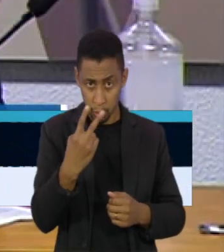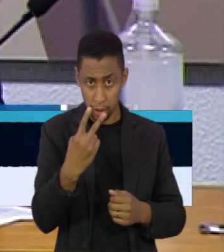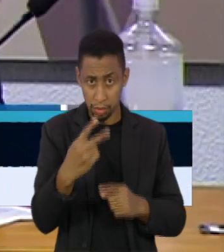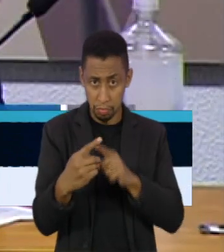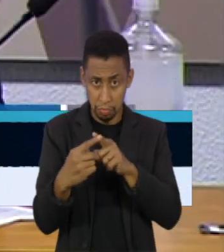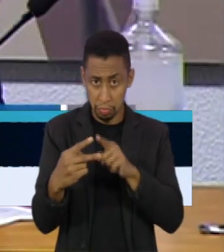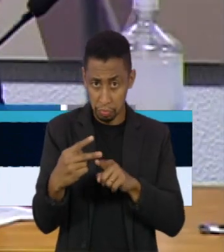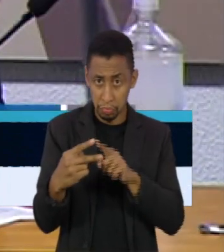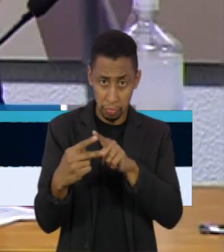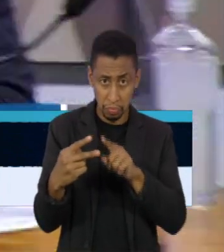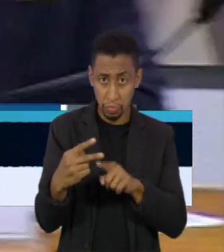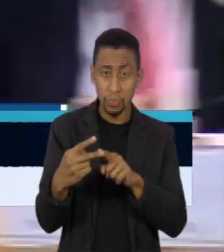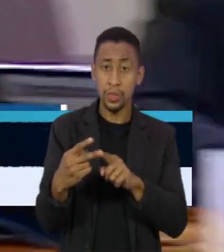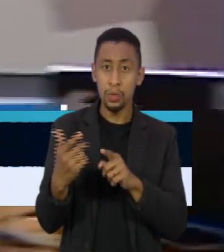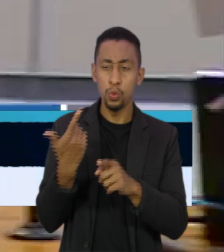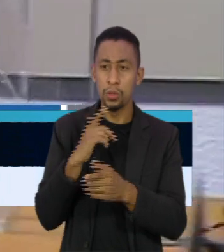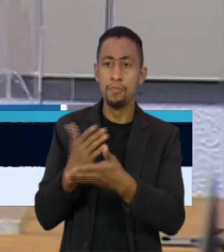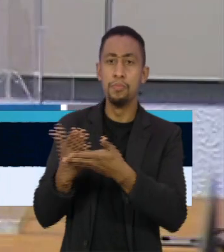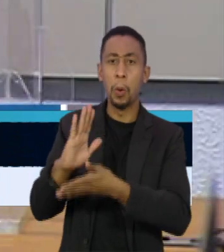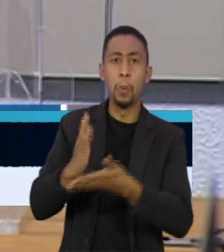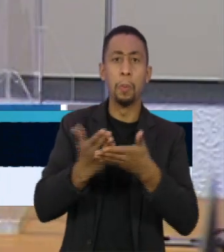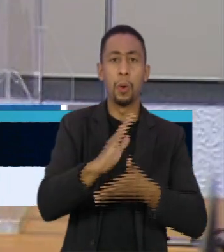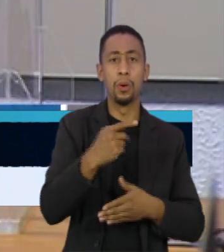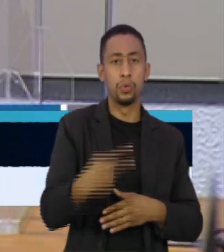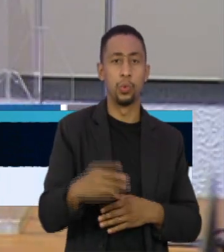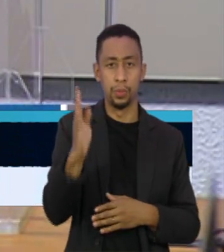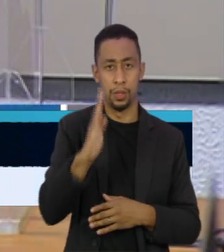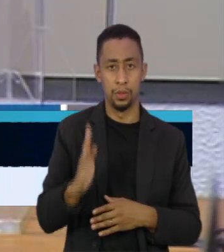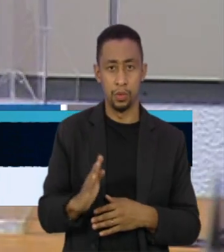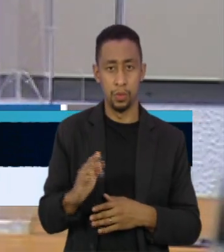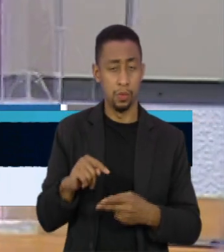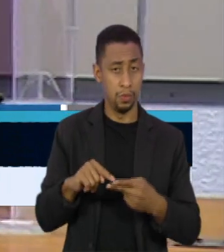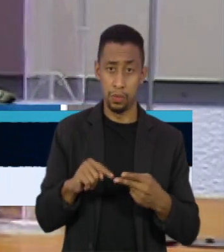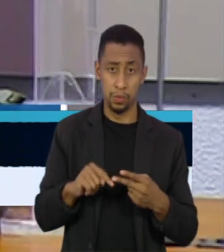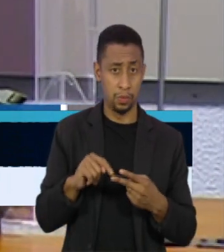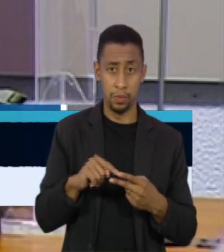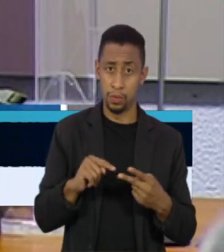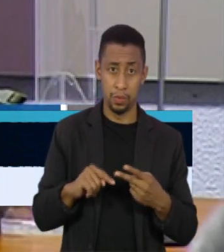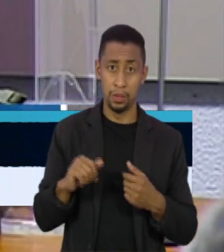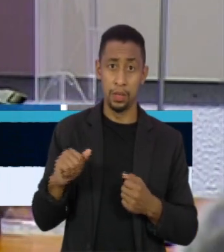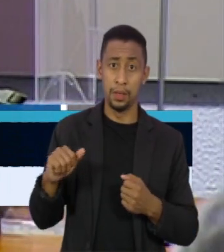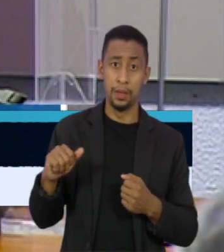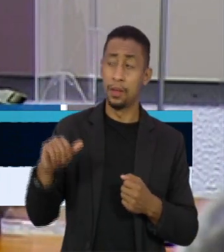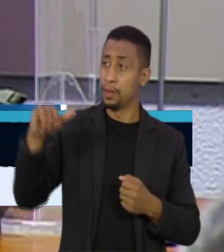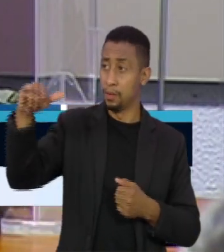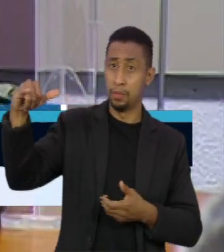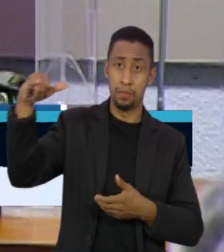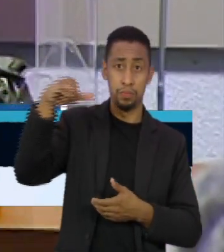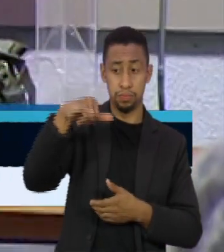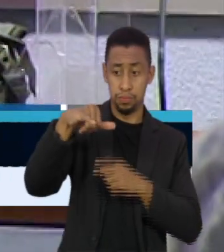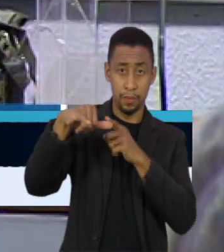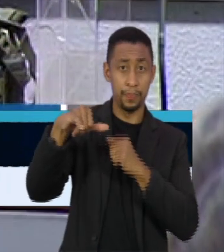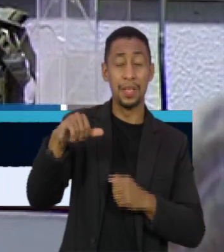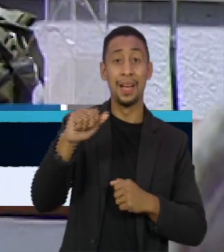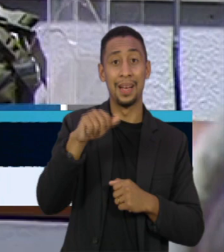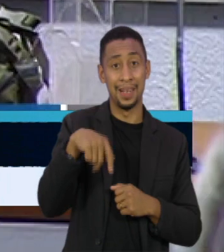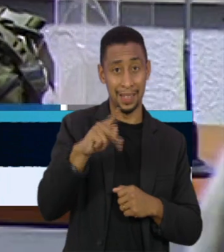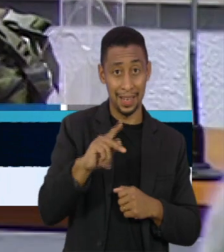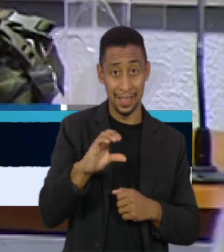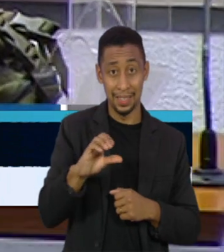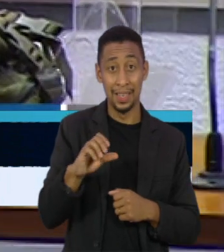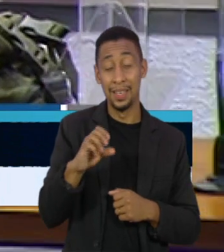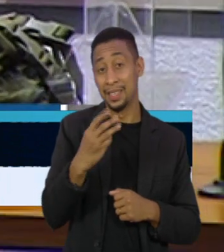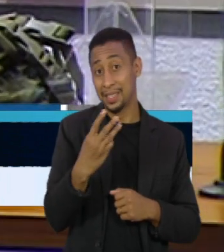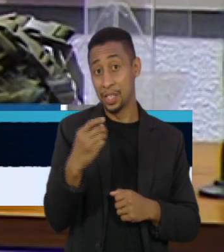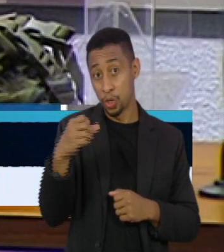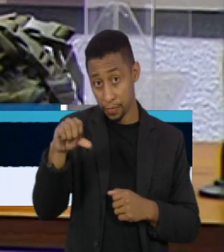encomendas tecnológicas no Brasil. A aeronave KC-390 e a vacina que